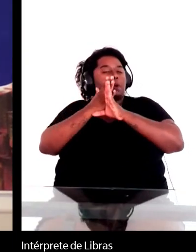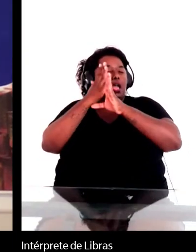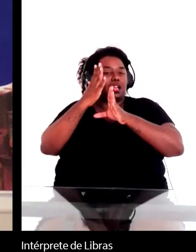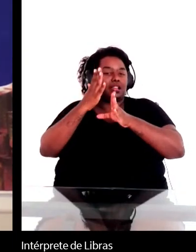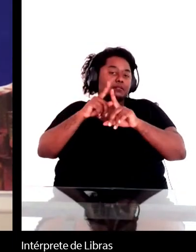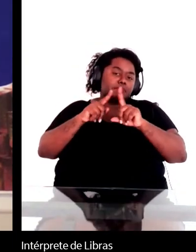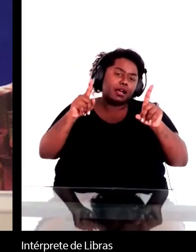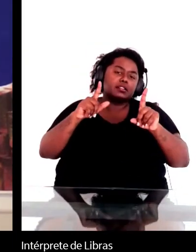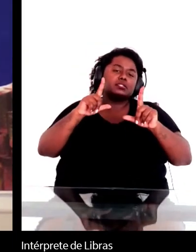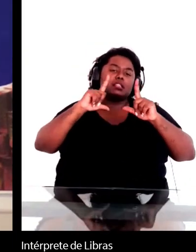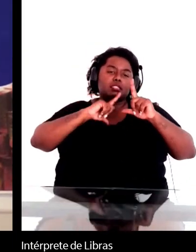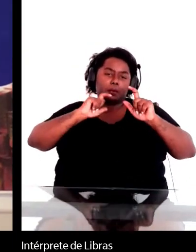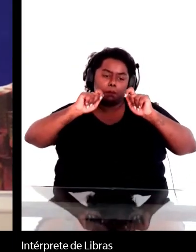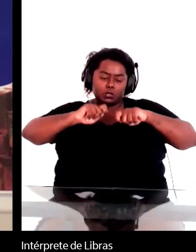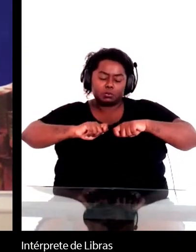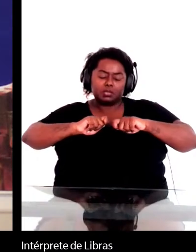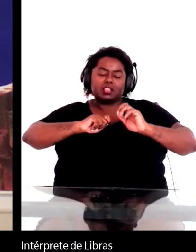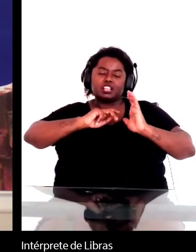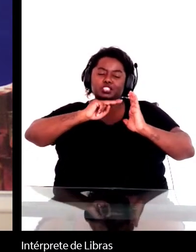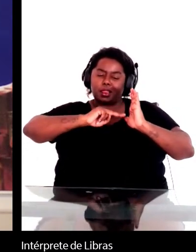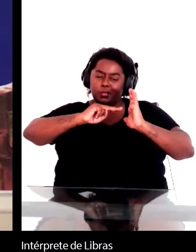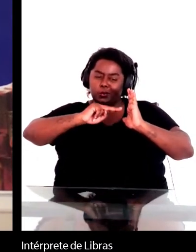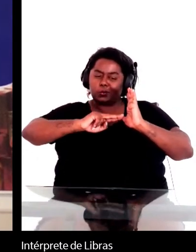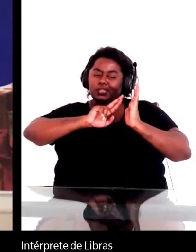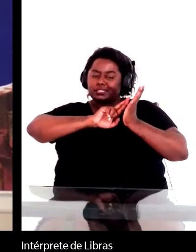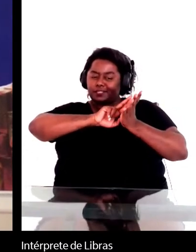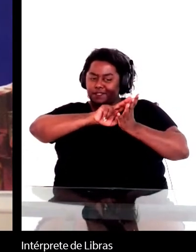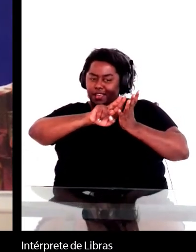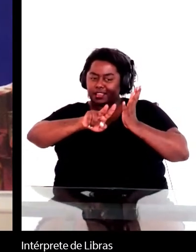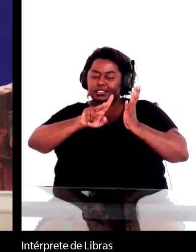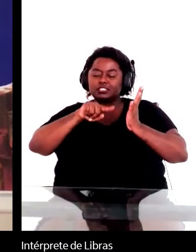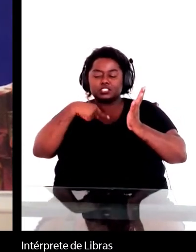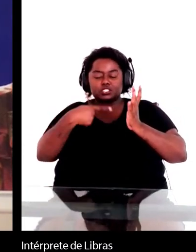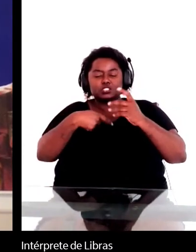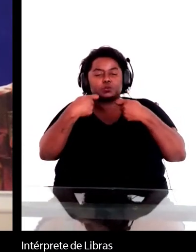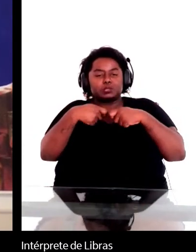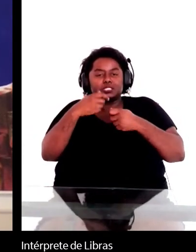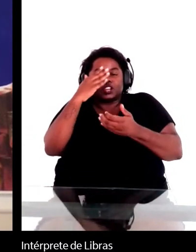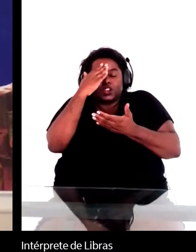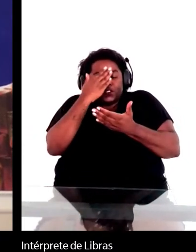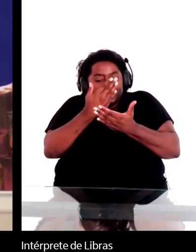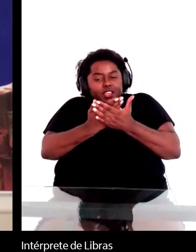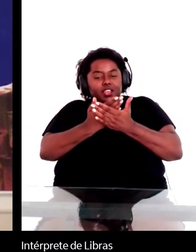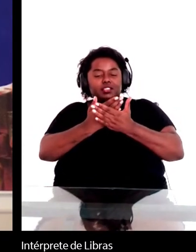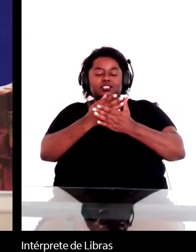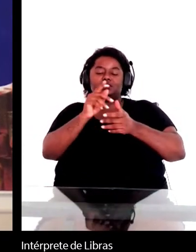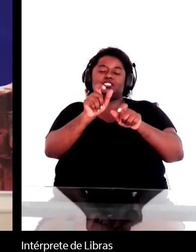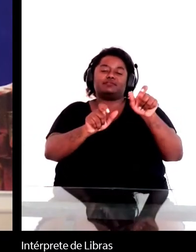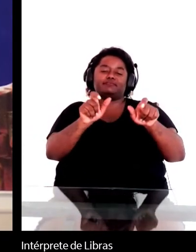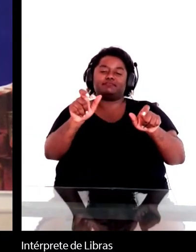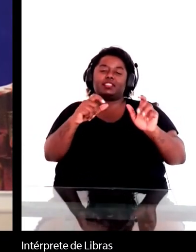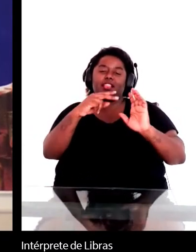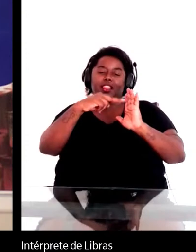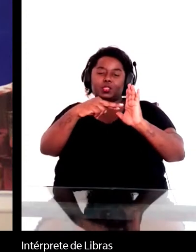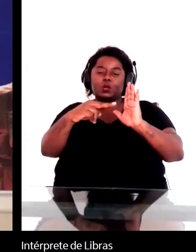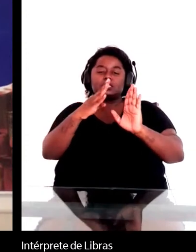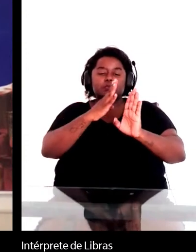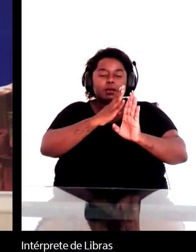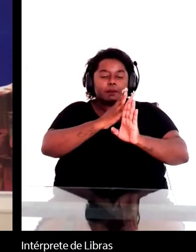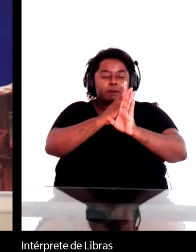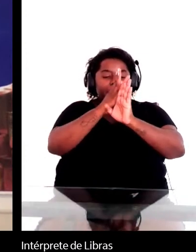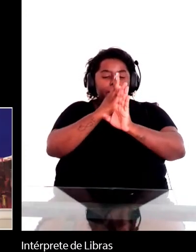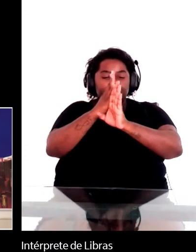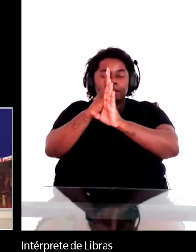possibilidades de leitura e nós temos que ficar confiantes nos nossos leitores para o descobrimento de Machado